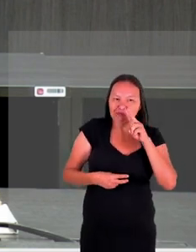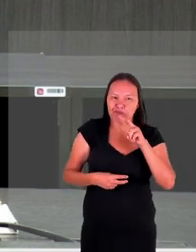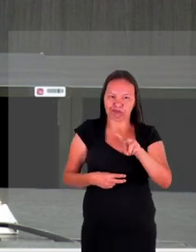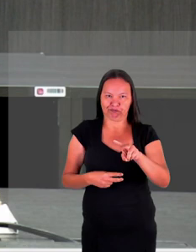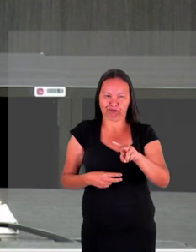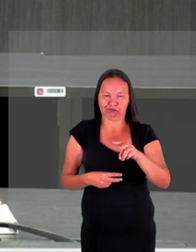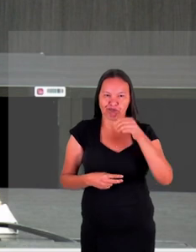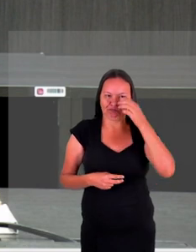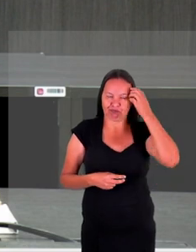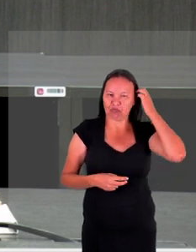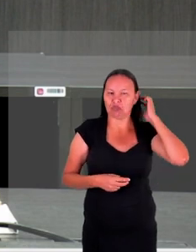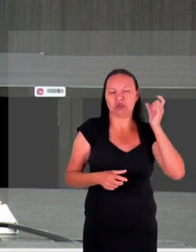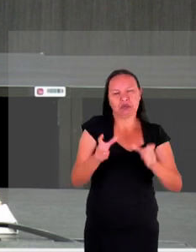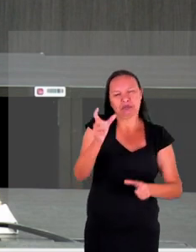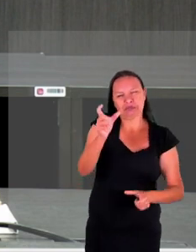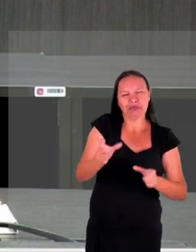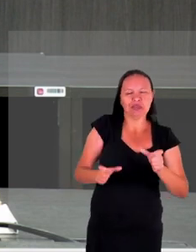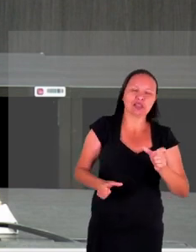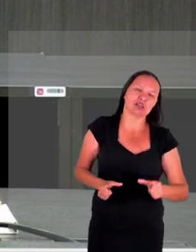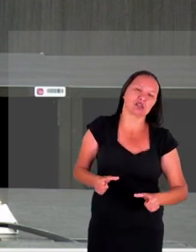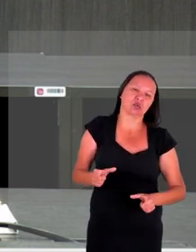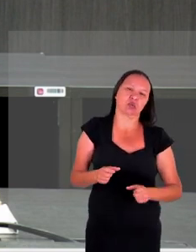de muitas pessoas que